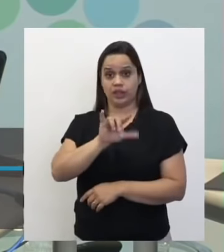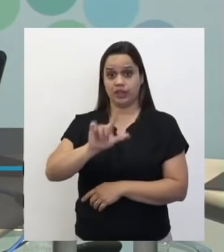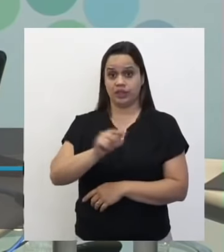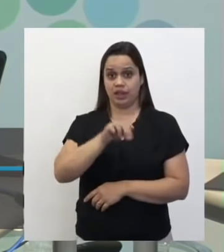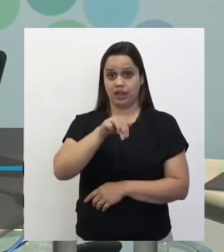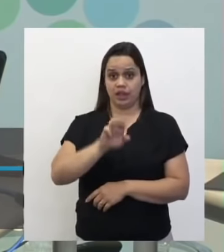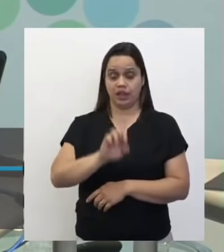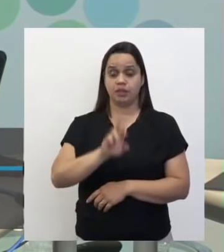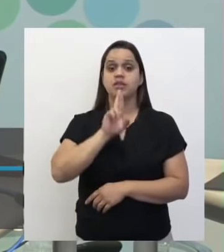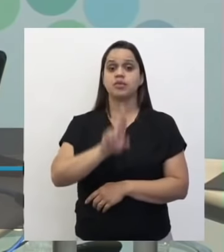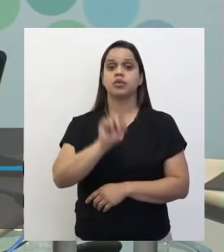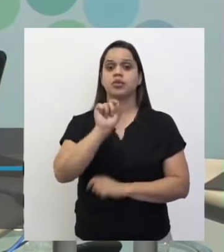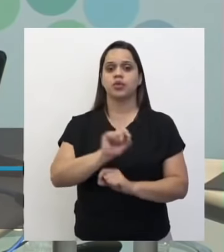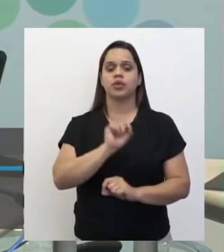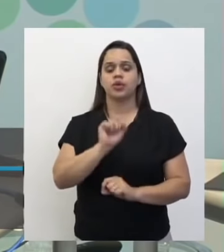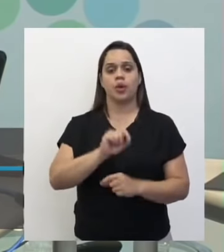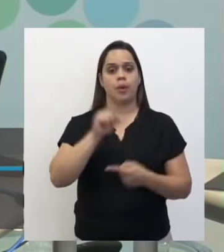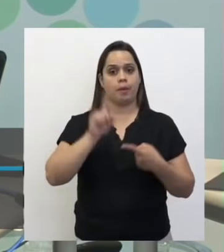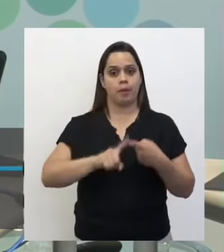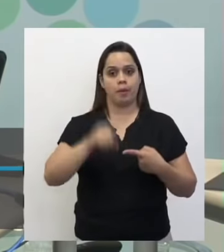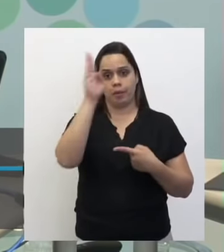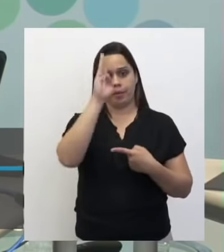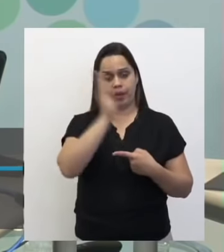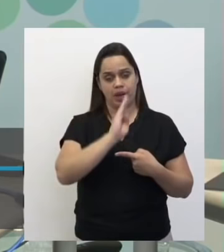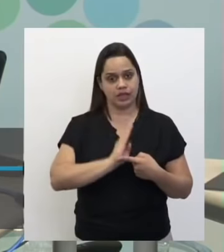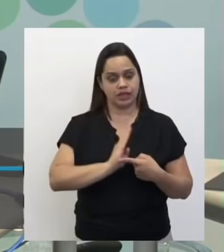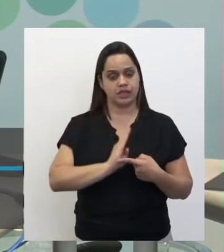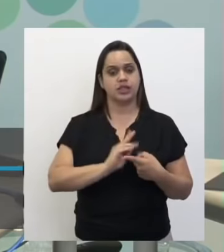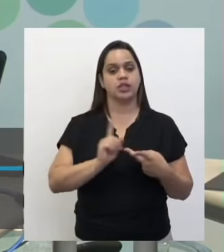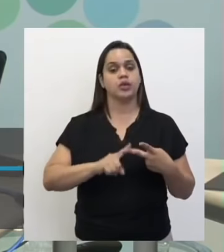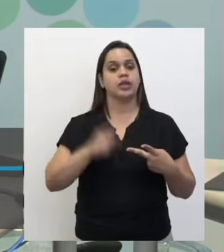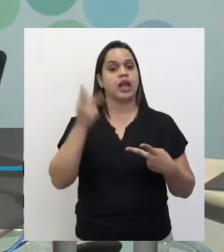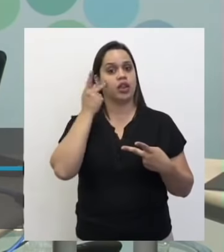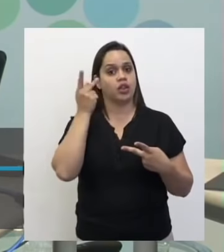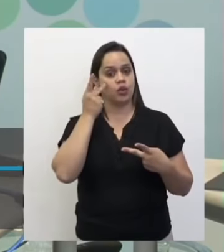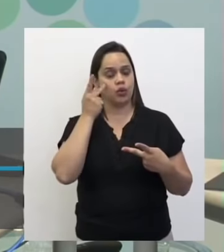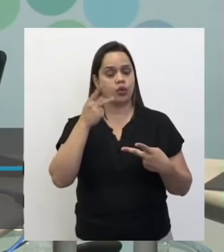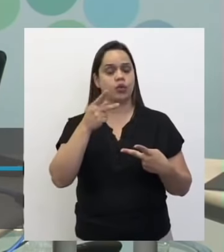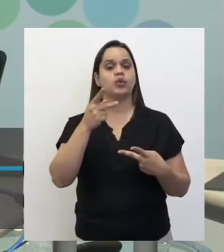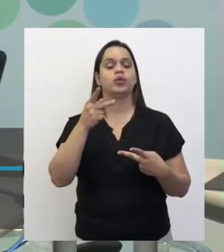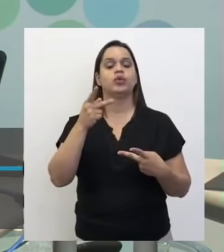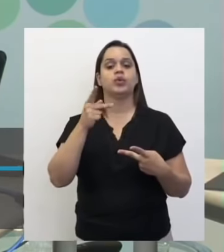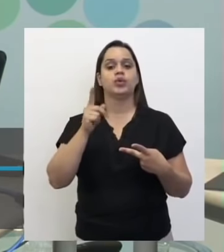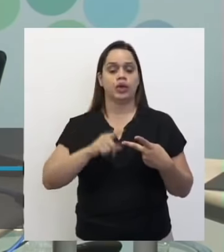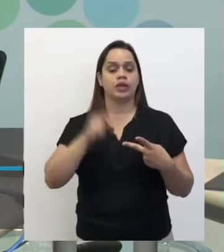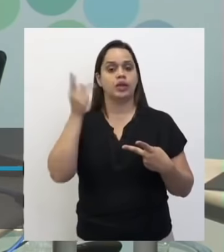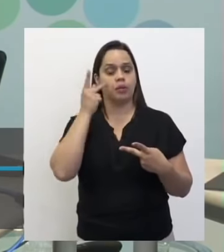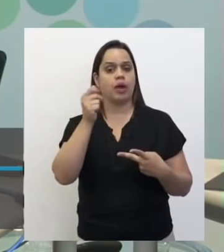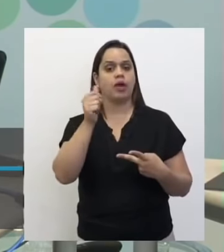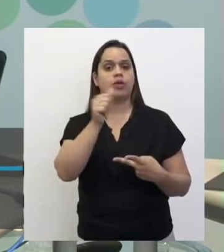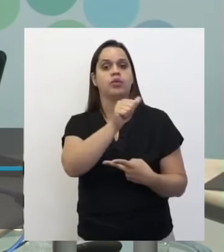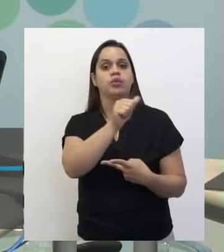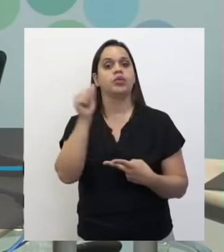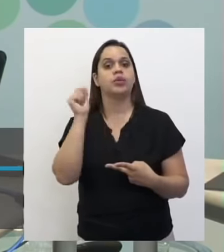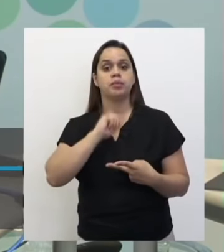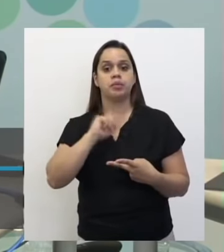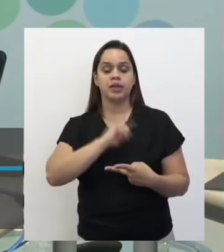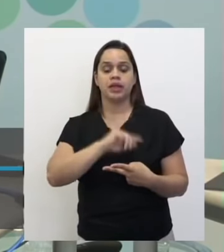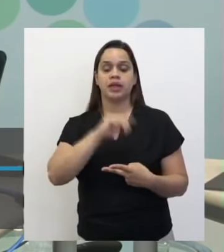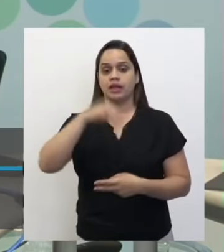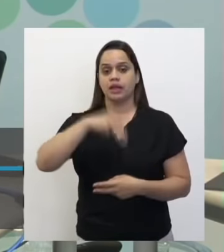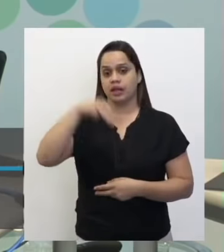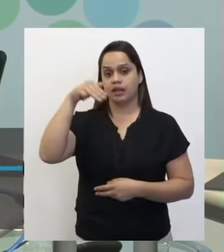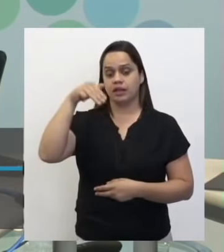para a pergunta 1 Brasil e para a pergunta 2 São Paulo, Minas Gerais e Mato Grosso. O Ryan respondeu